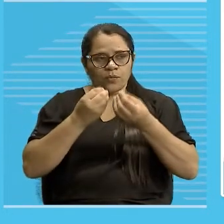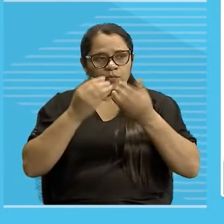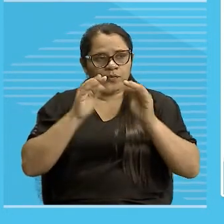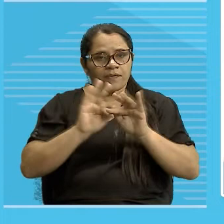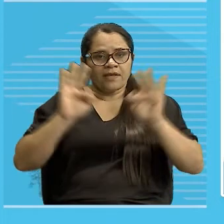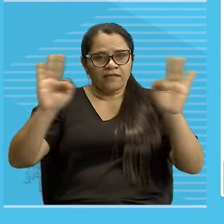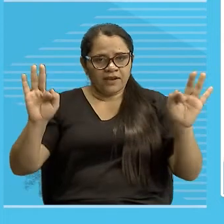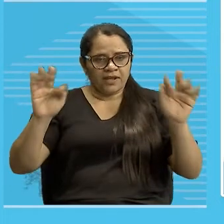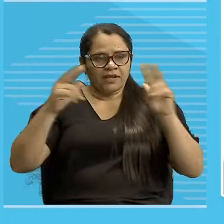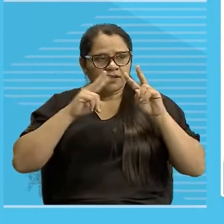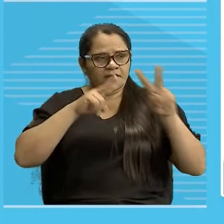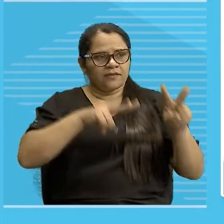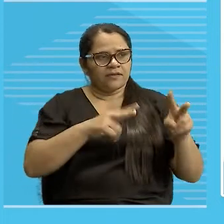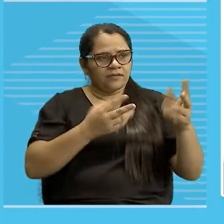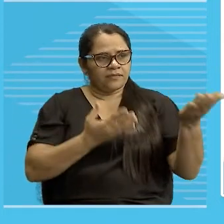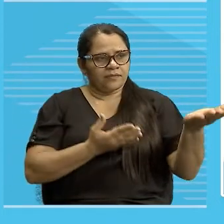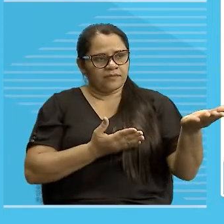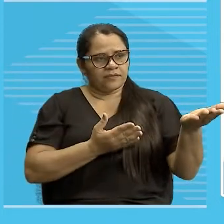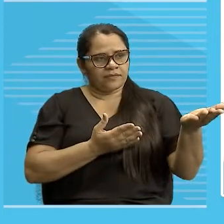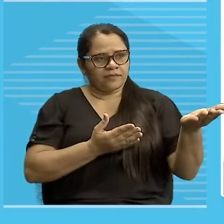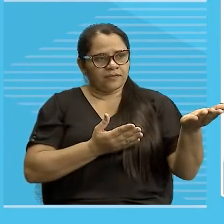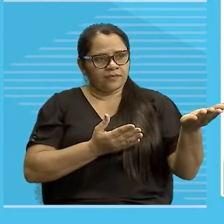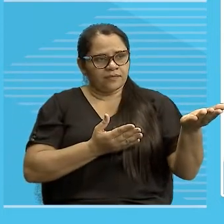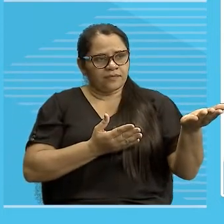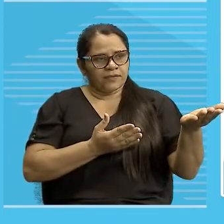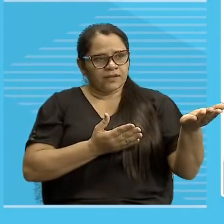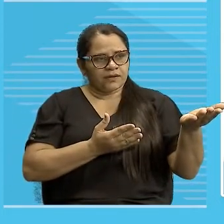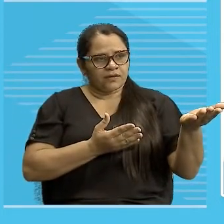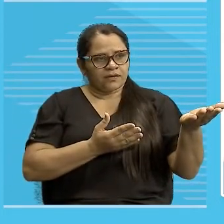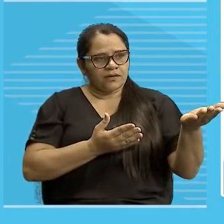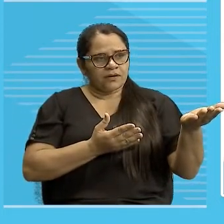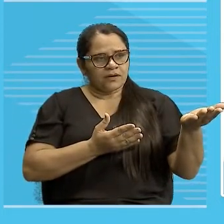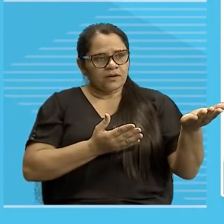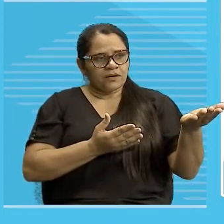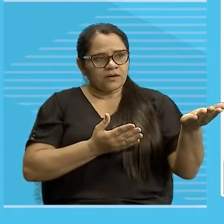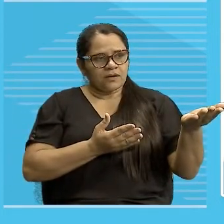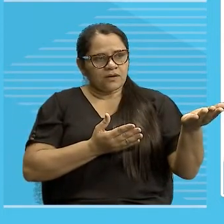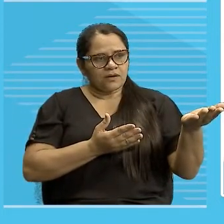a gente coloca a palavra última, mas eu vou dizer para você porque ela vai ser dispensada,